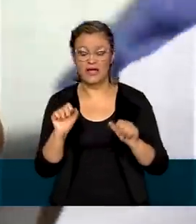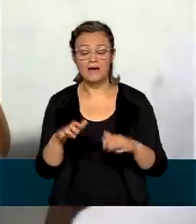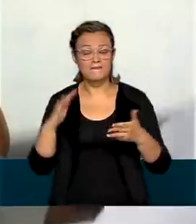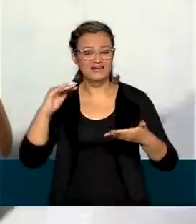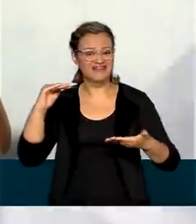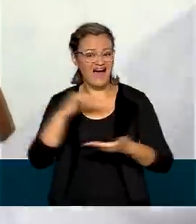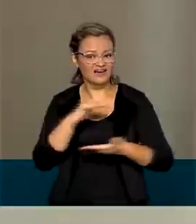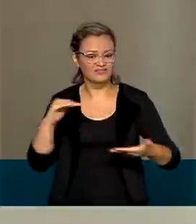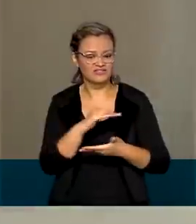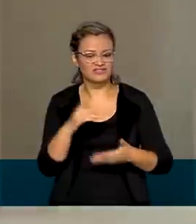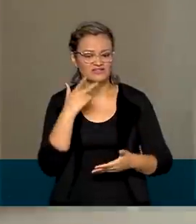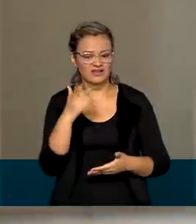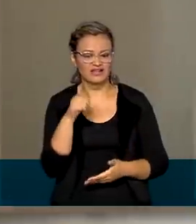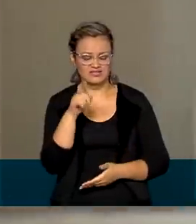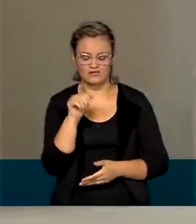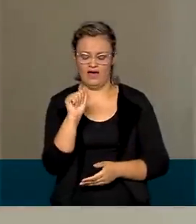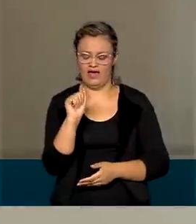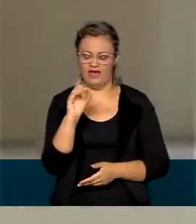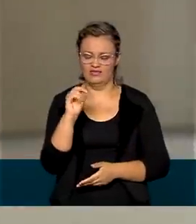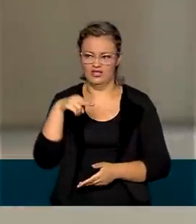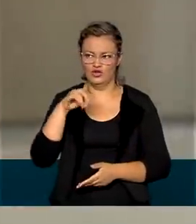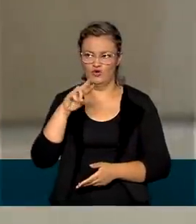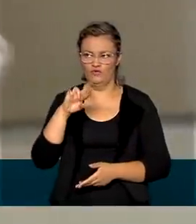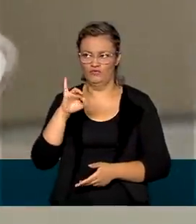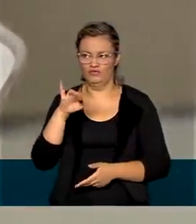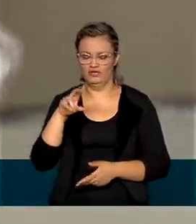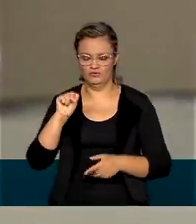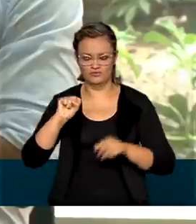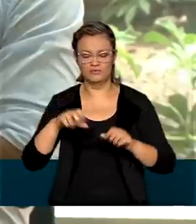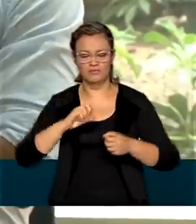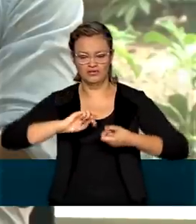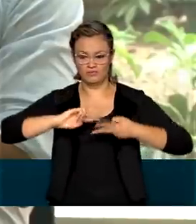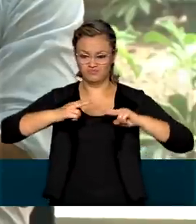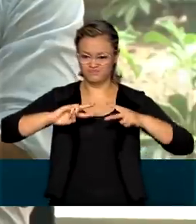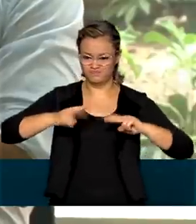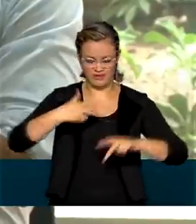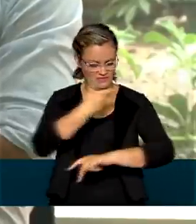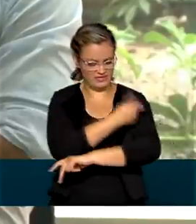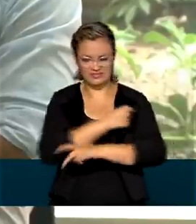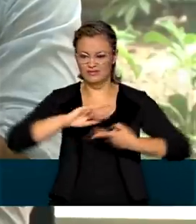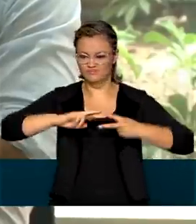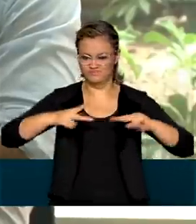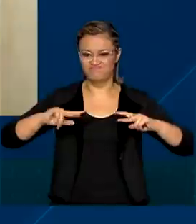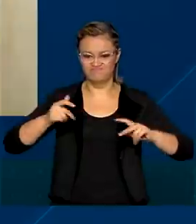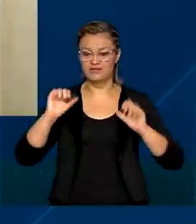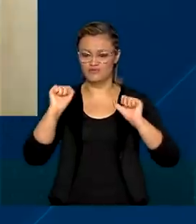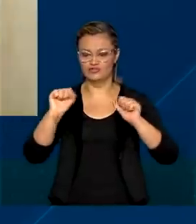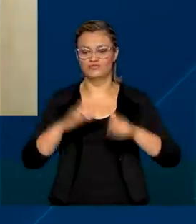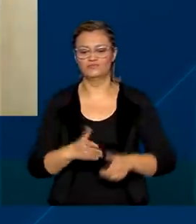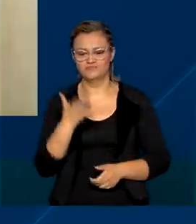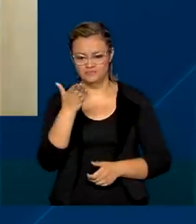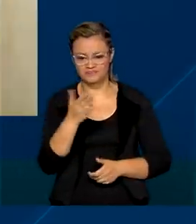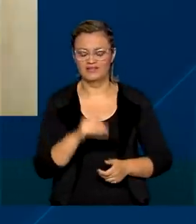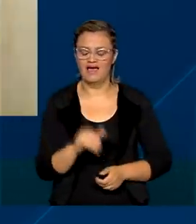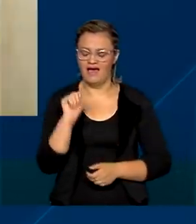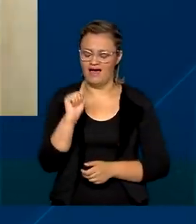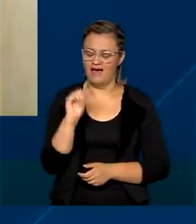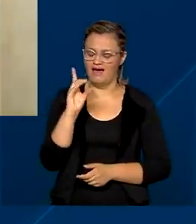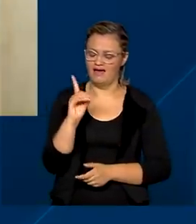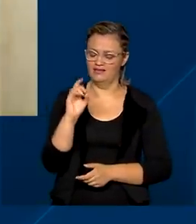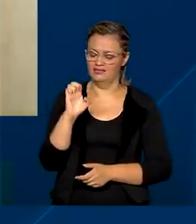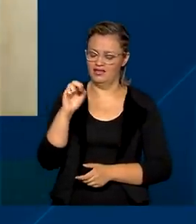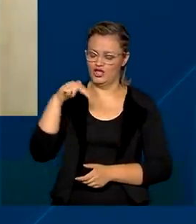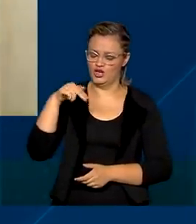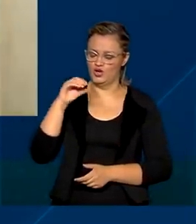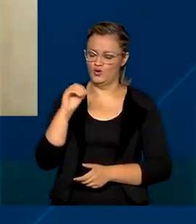há comprovação de que os adenovírus não possam se replicar após a aplicação da vacina. Esse adenovírus replicante foi